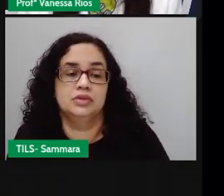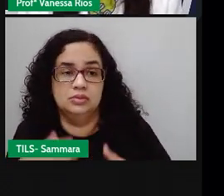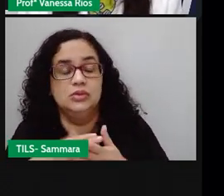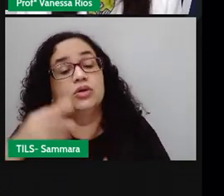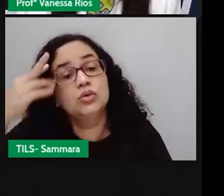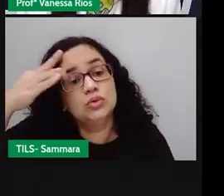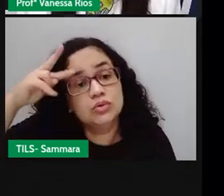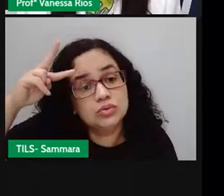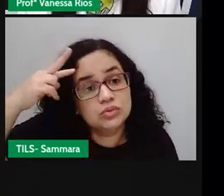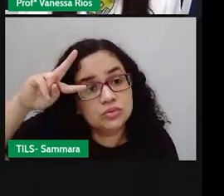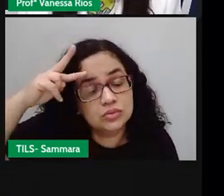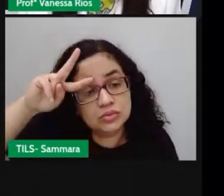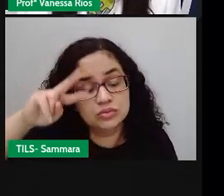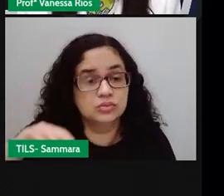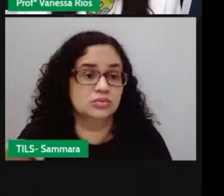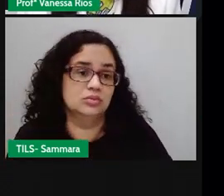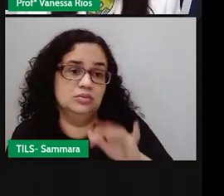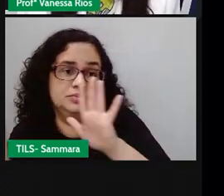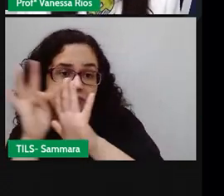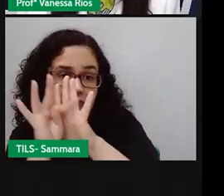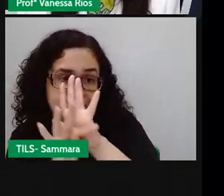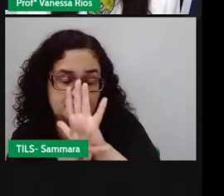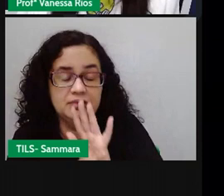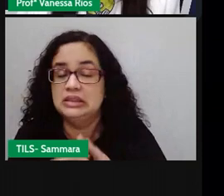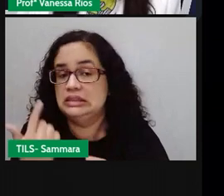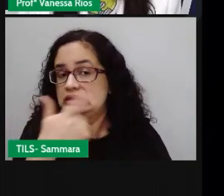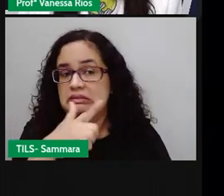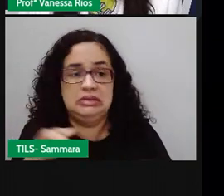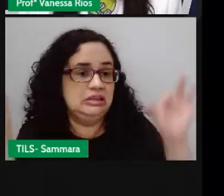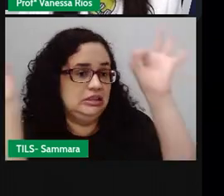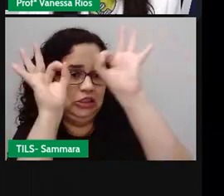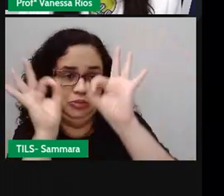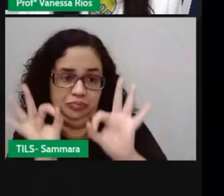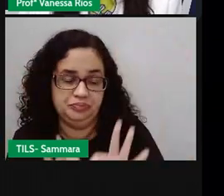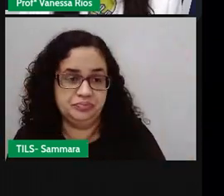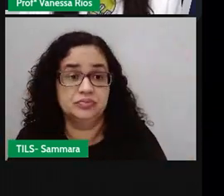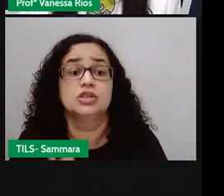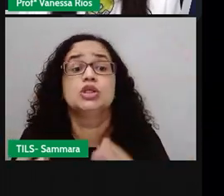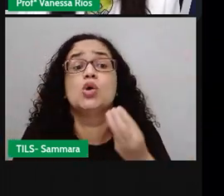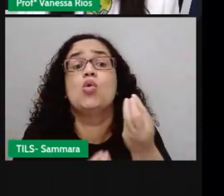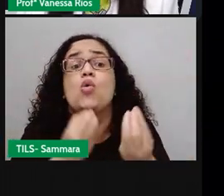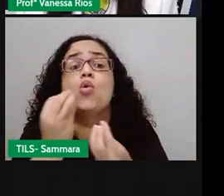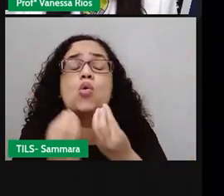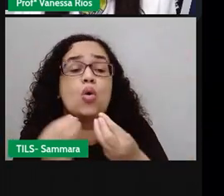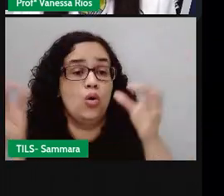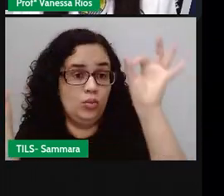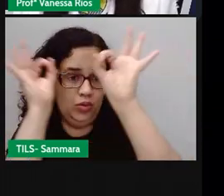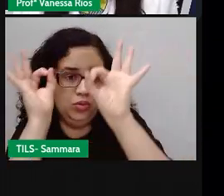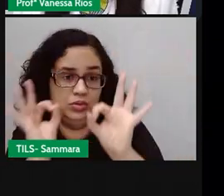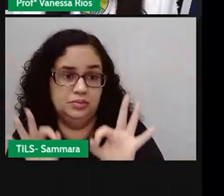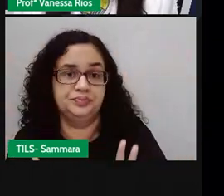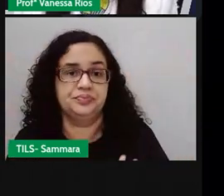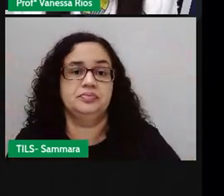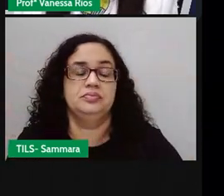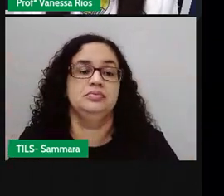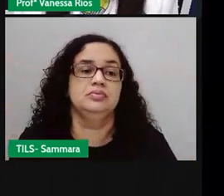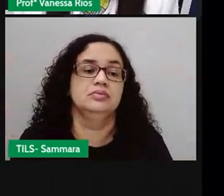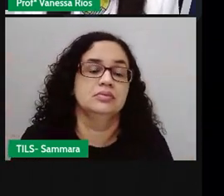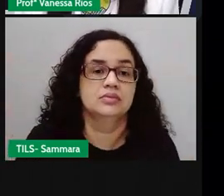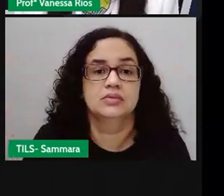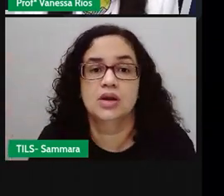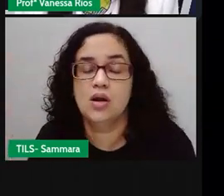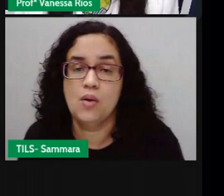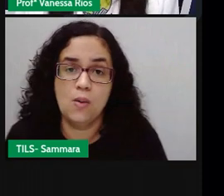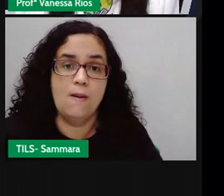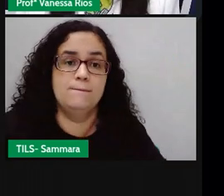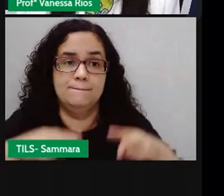história. Então os trechos estão aí desorganizados. De que forma a gente pode organizar? A gente já observou aí